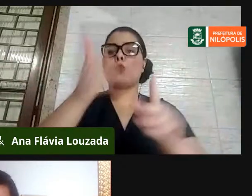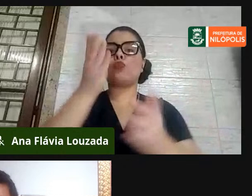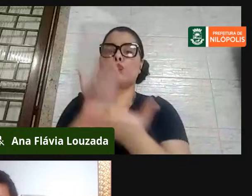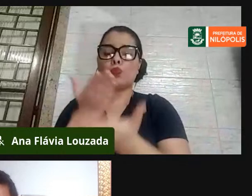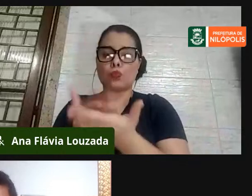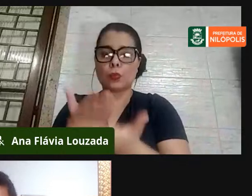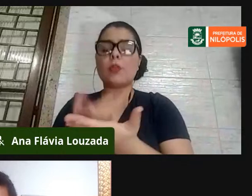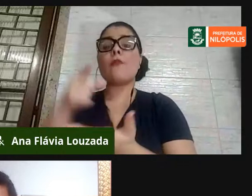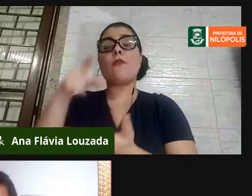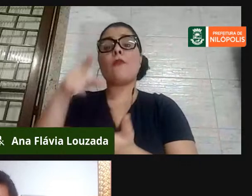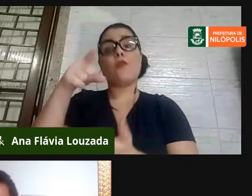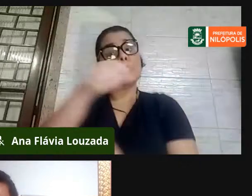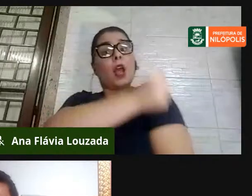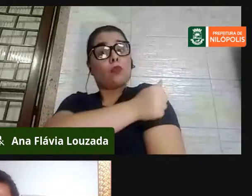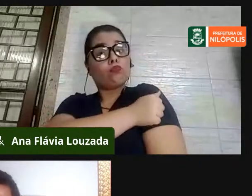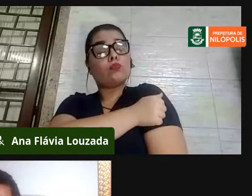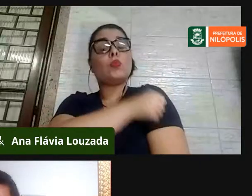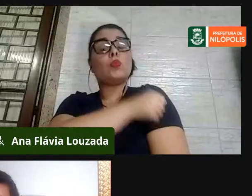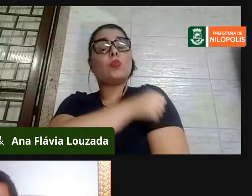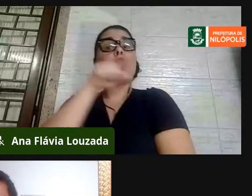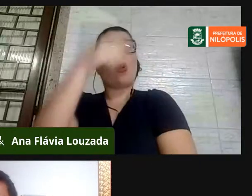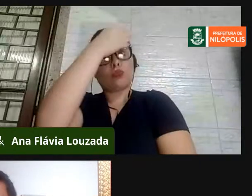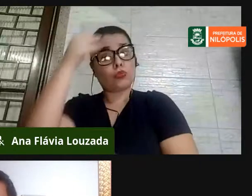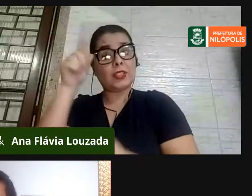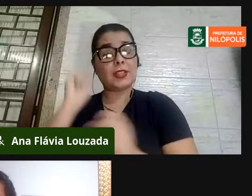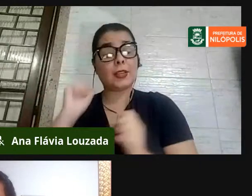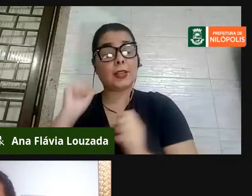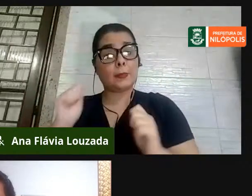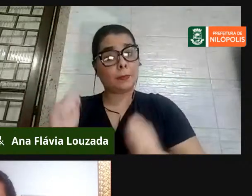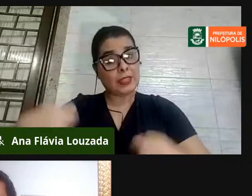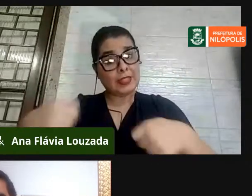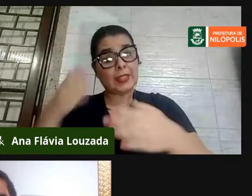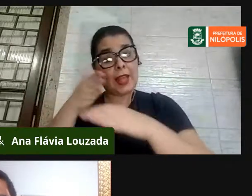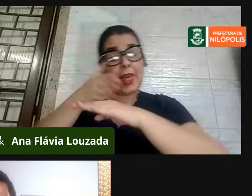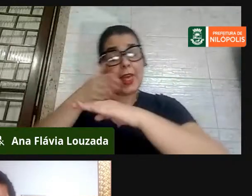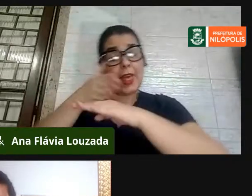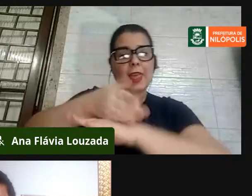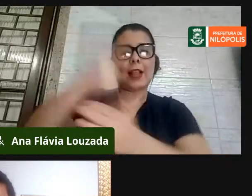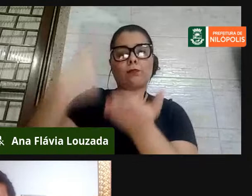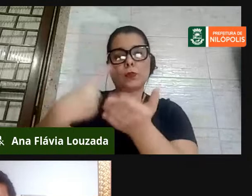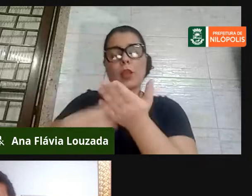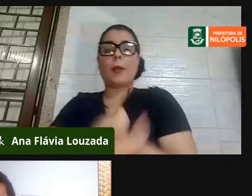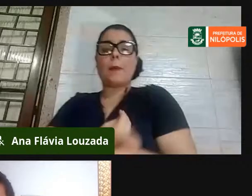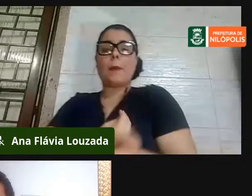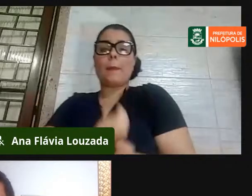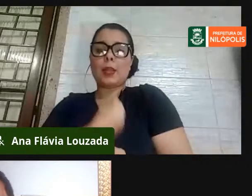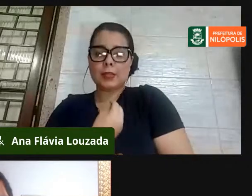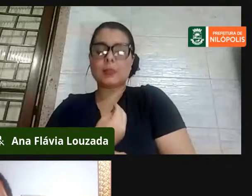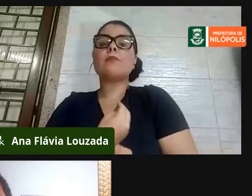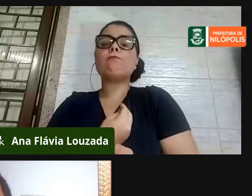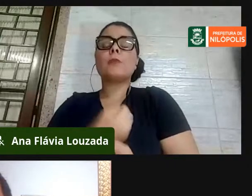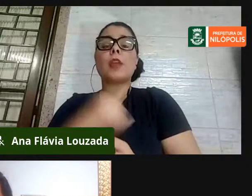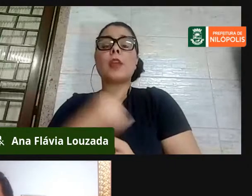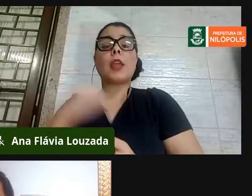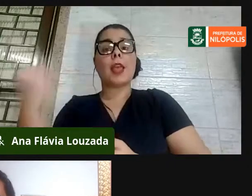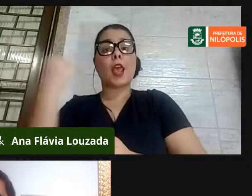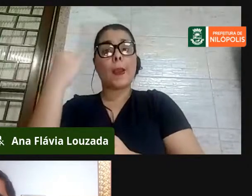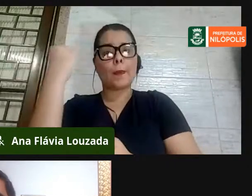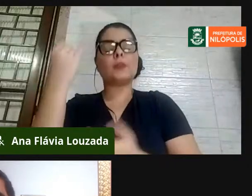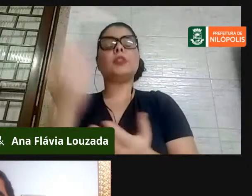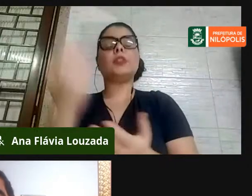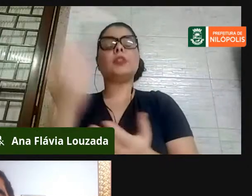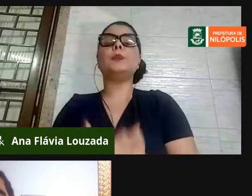E você, aluno, não se esqueça de registrar a sua frequência com os acessos. E o monitoramento também é muito importante para todos nós.